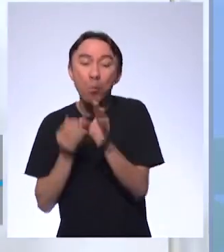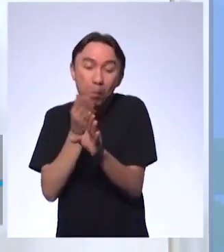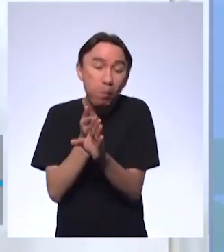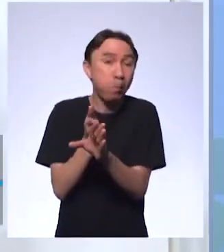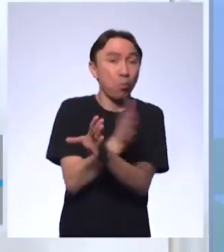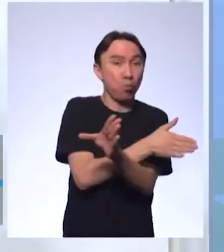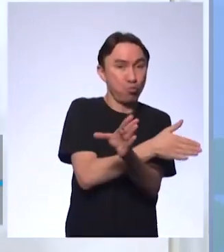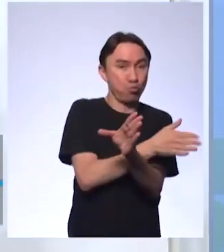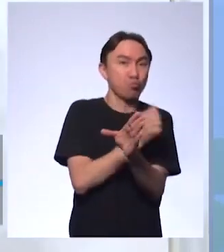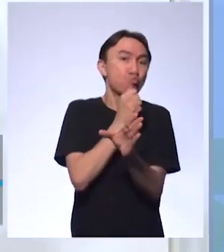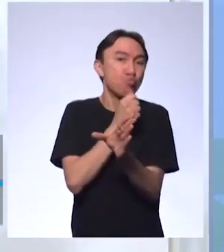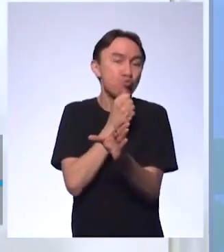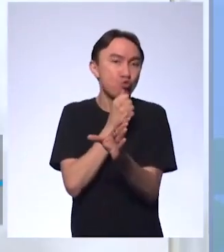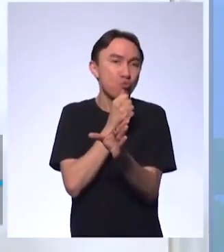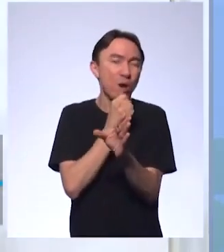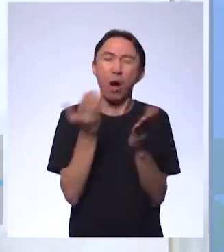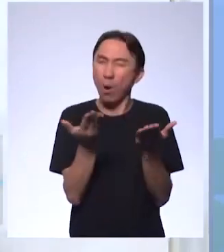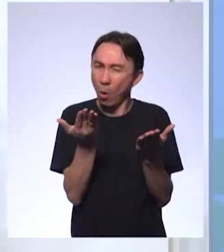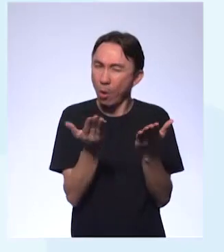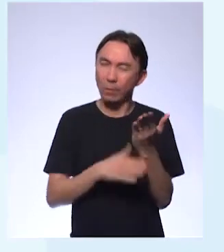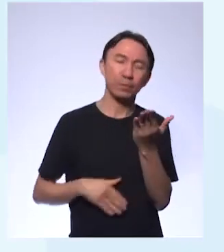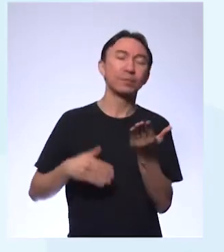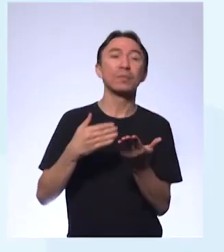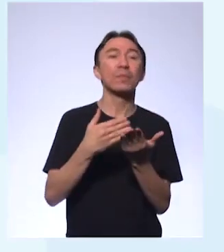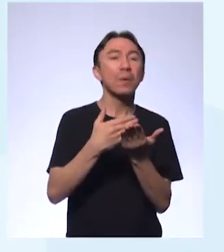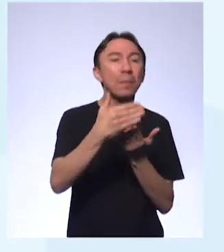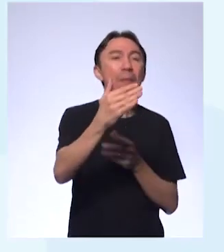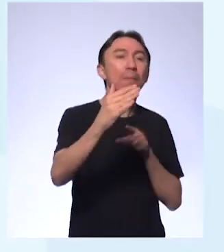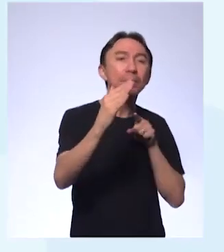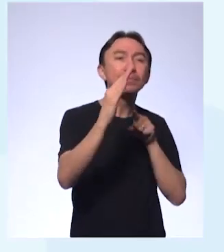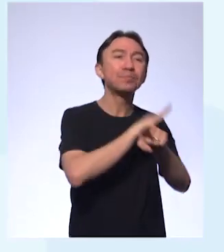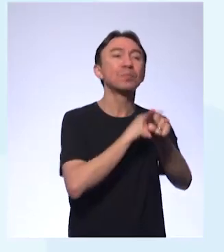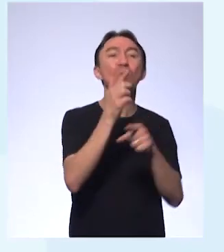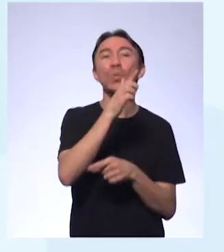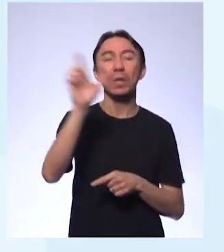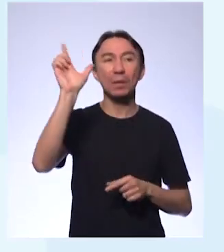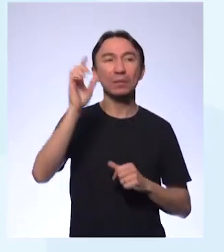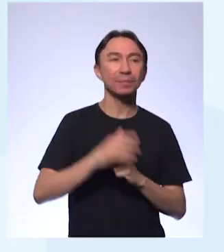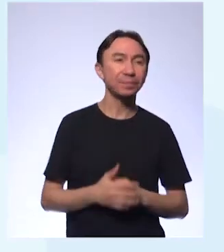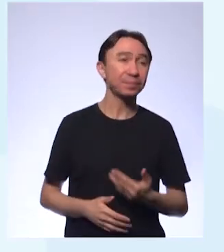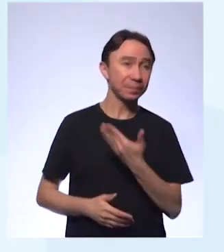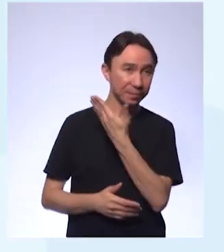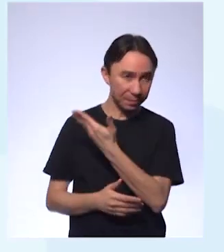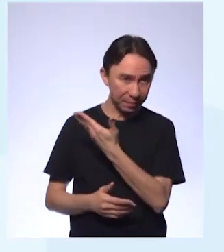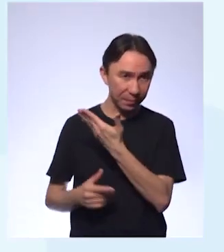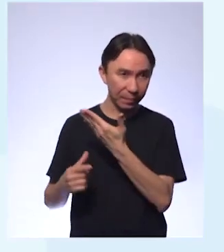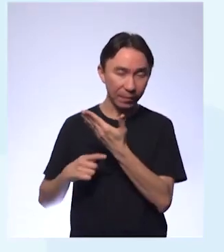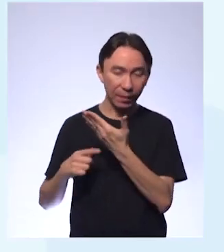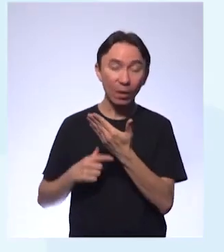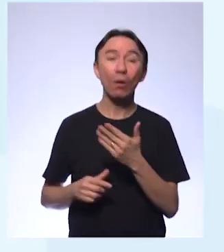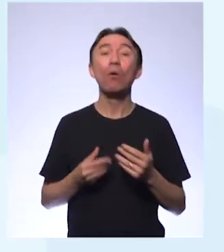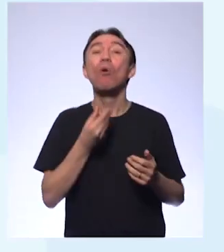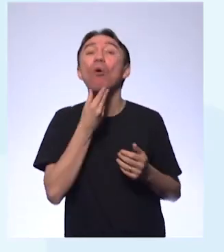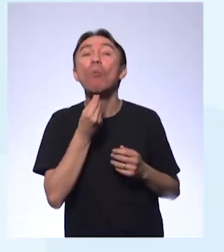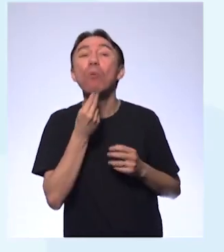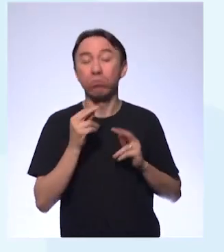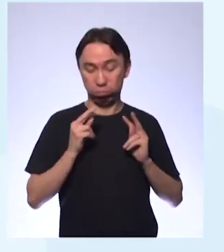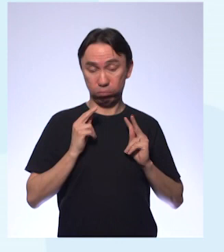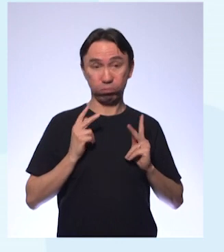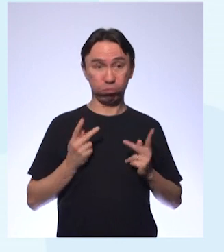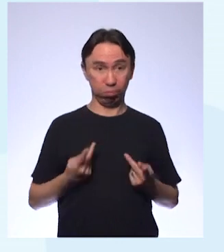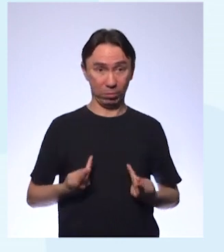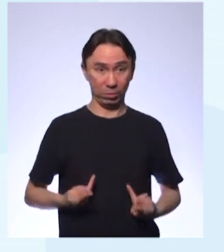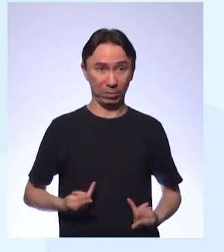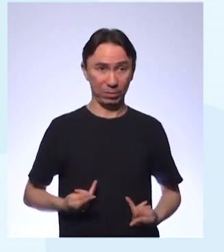saber, para você refletir um pouquinho, seguinte. Quais fatores, influenciados pela espécie humana, podem levar